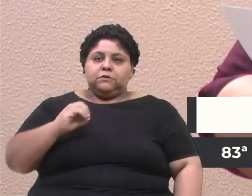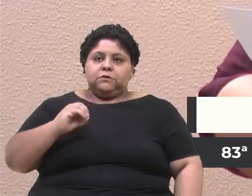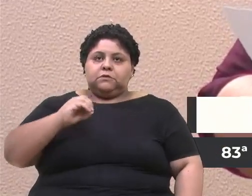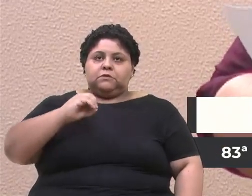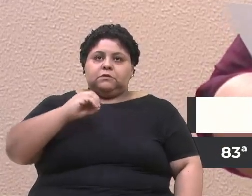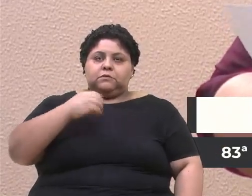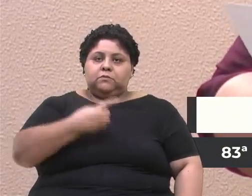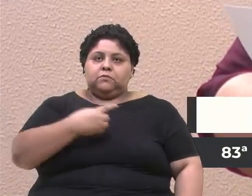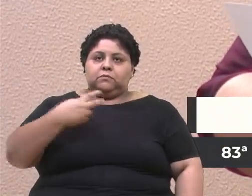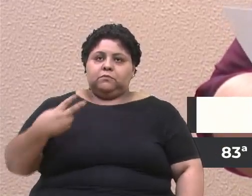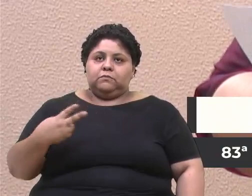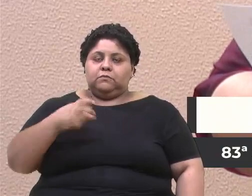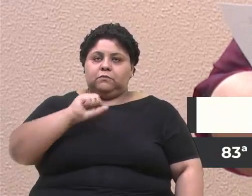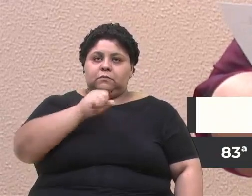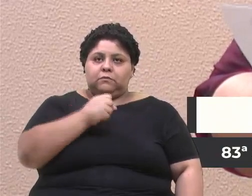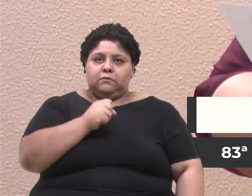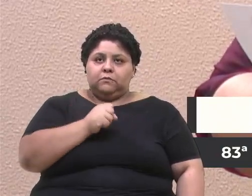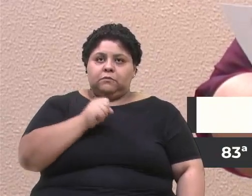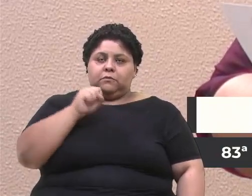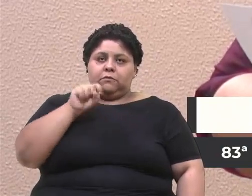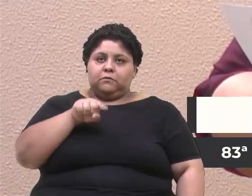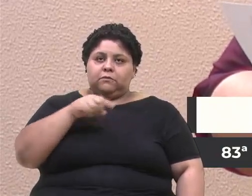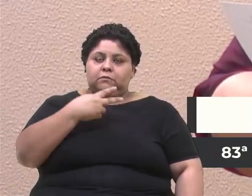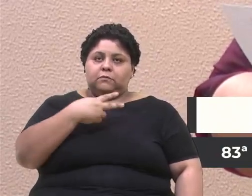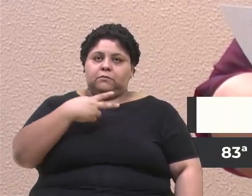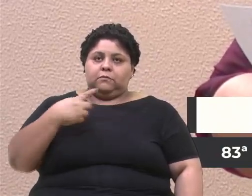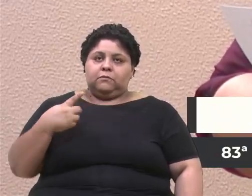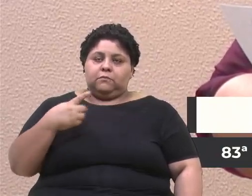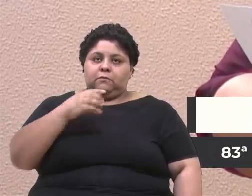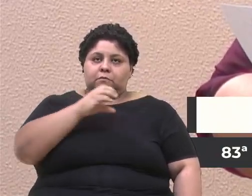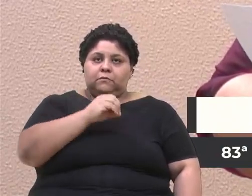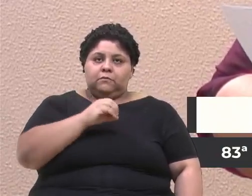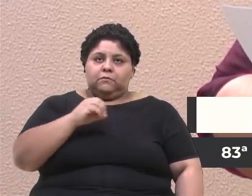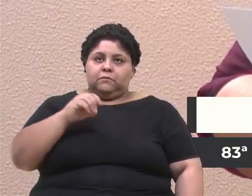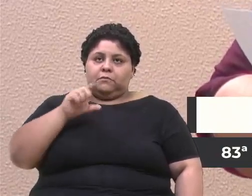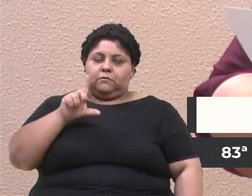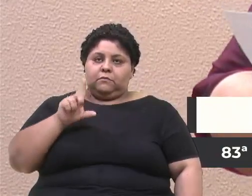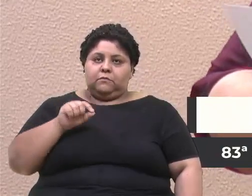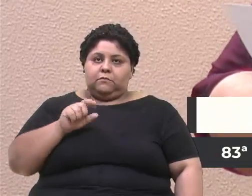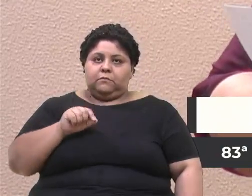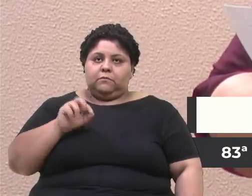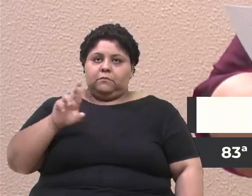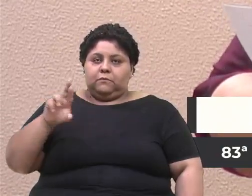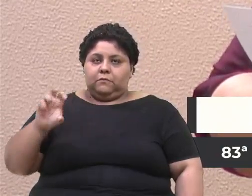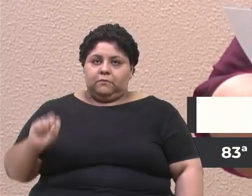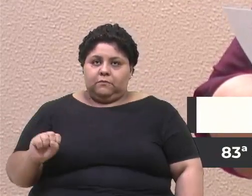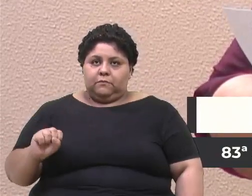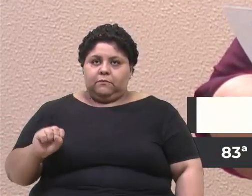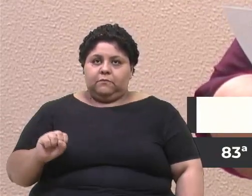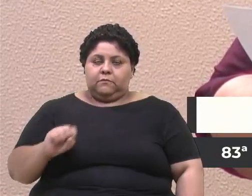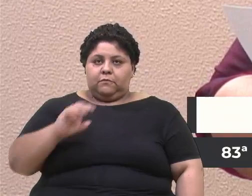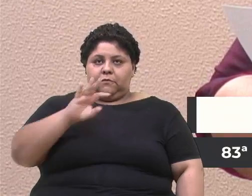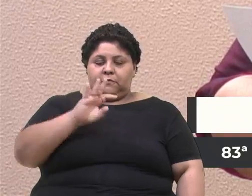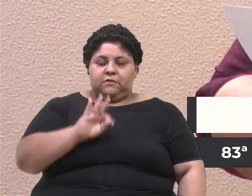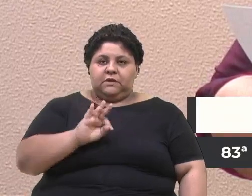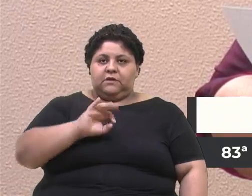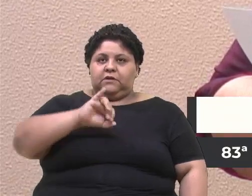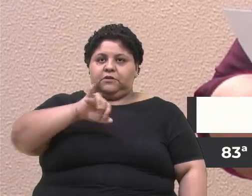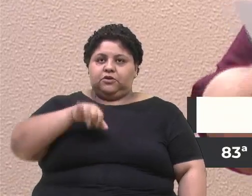8.210010RS. O Tribunal de Justiça do Estado do Rio Grande do Sul,